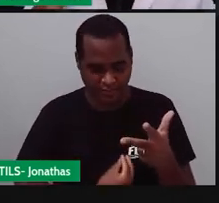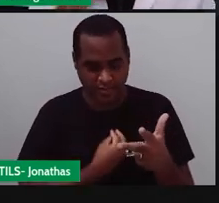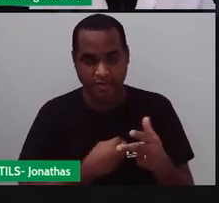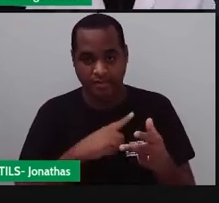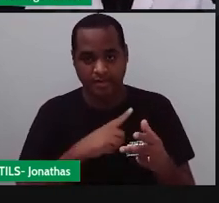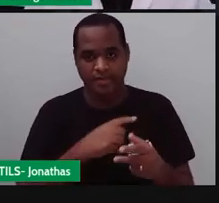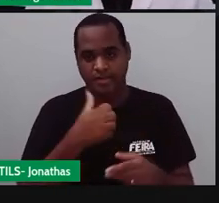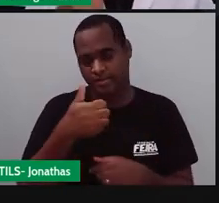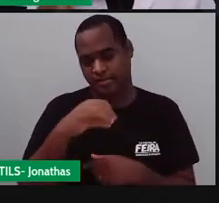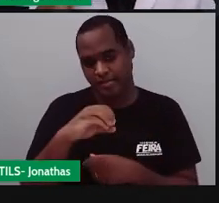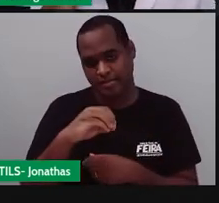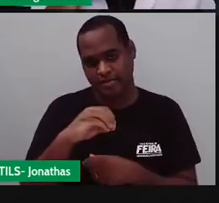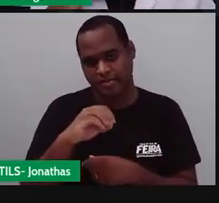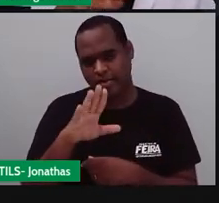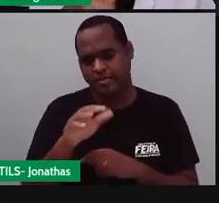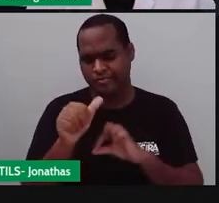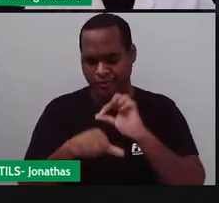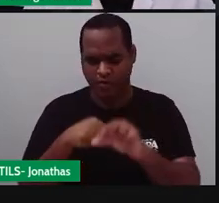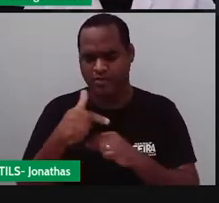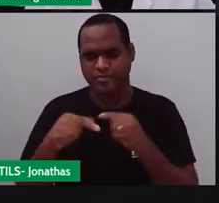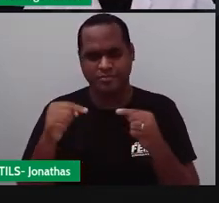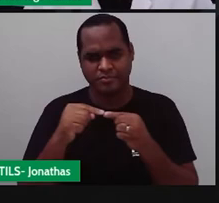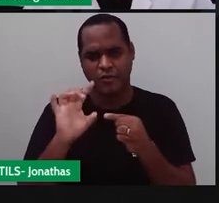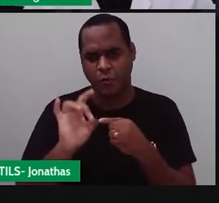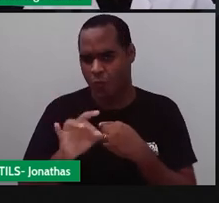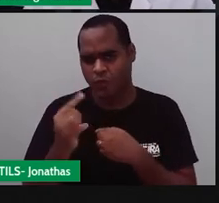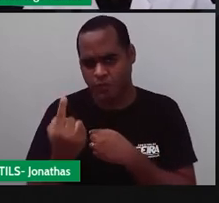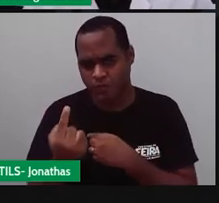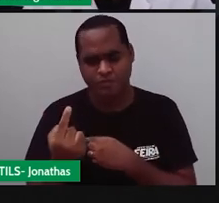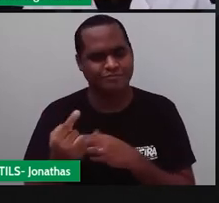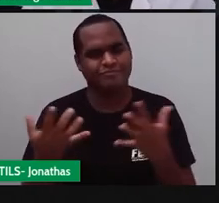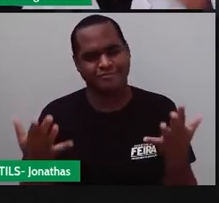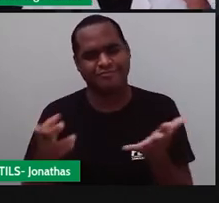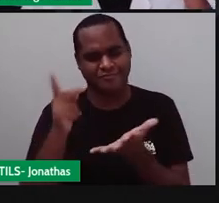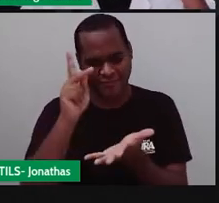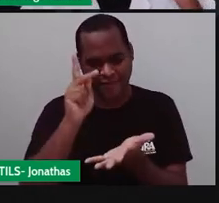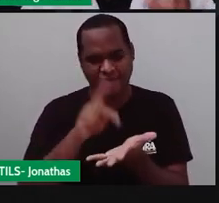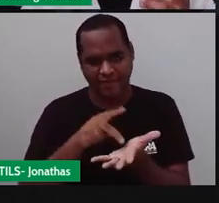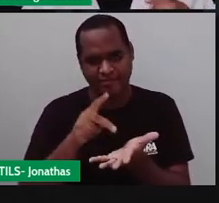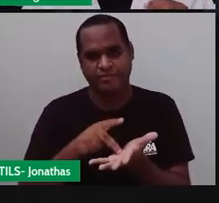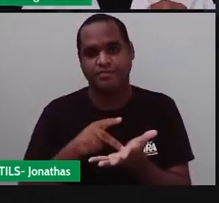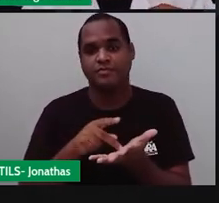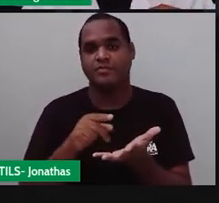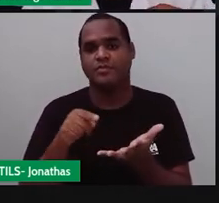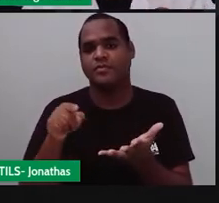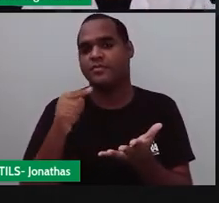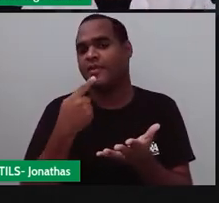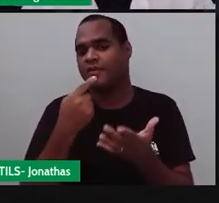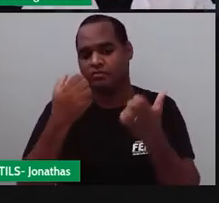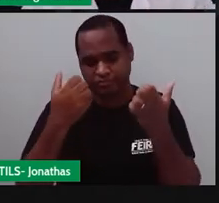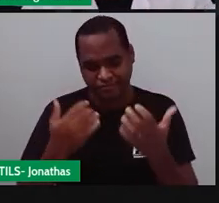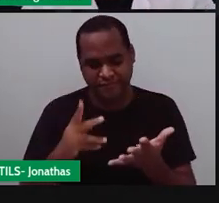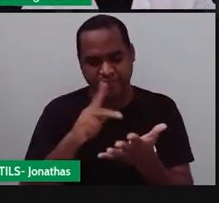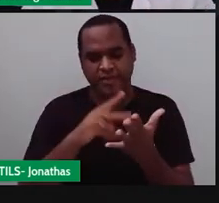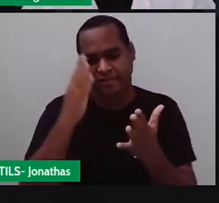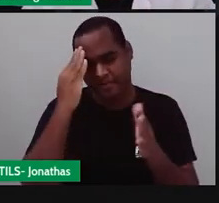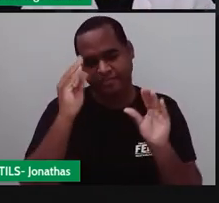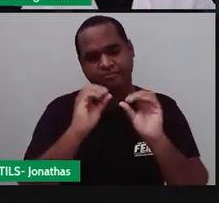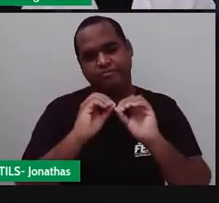vírgula vai ter um algarismo só? Exatamente. Como assim, professor? Fale direitinho para ficar claro.